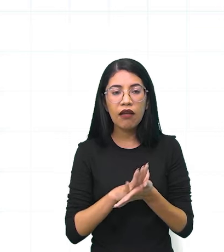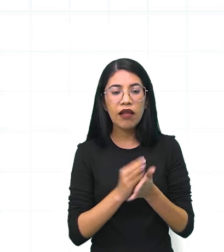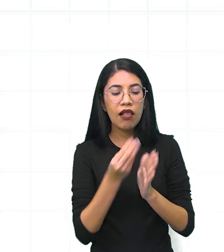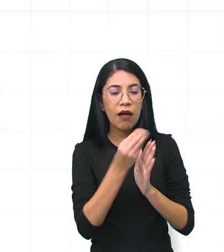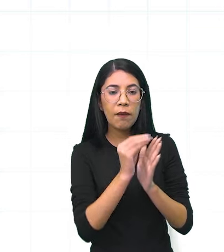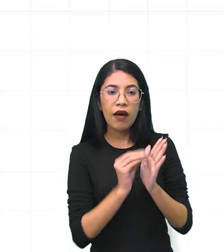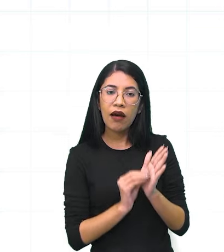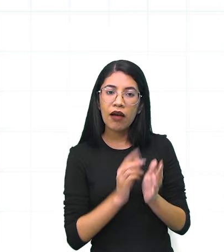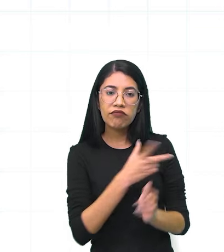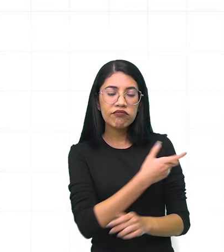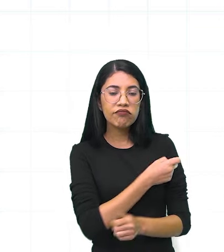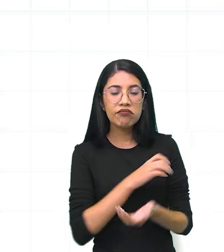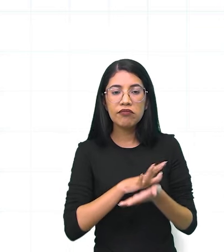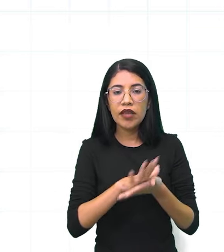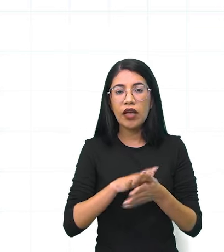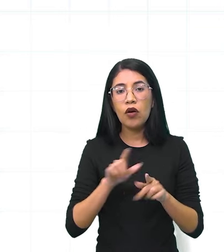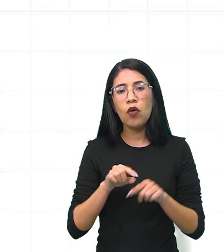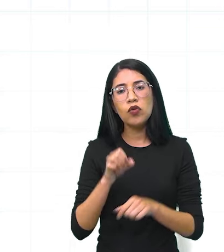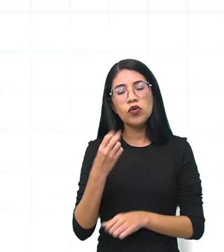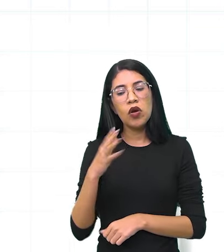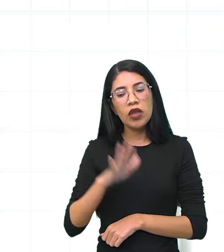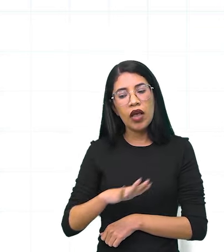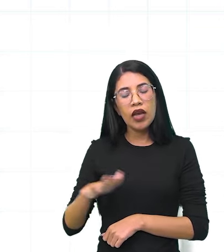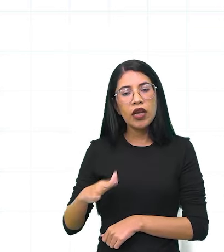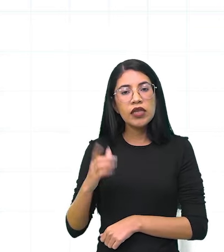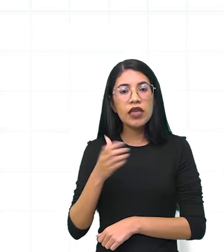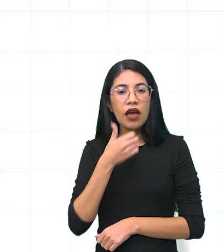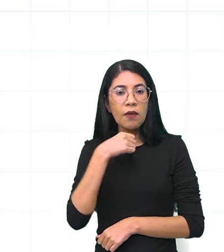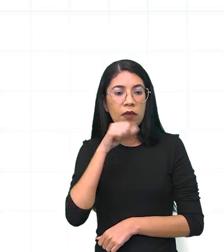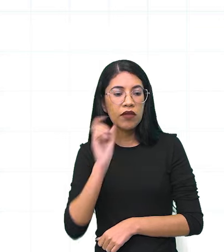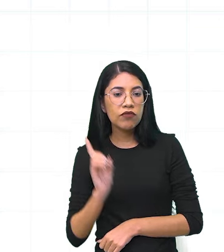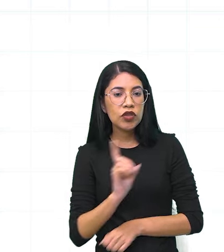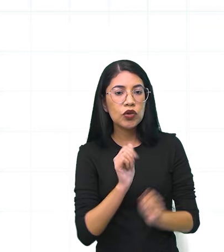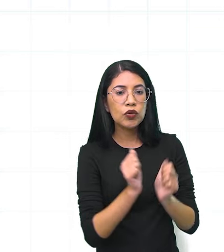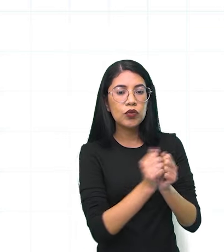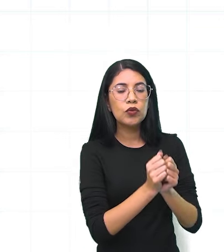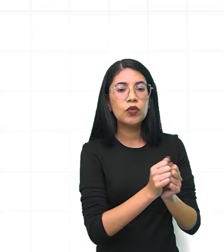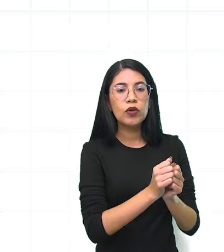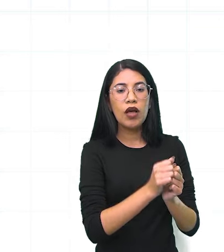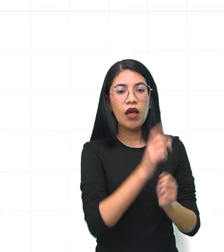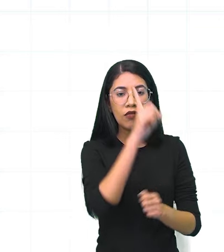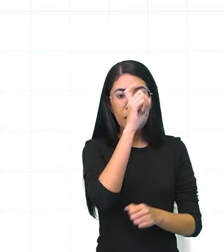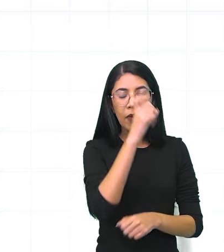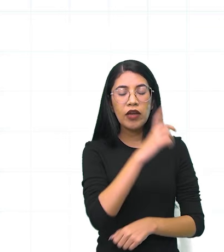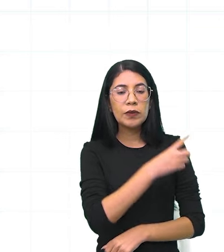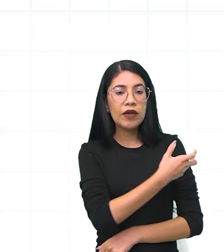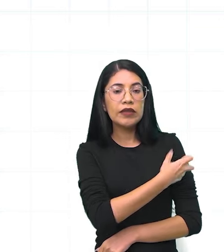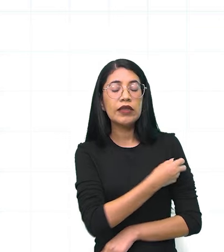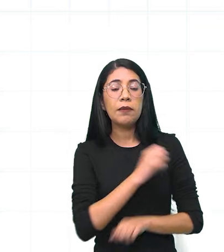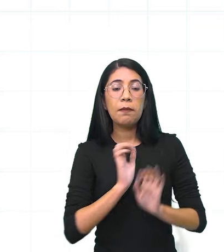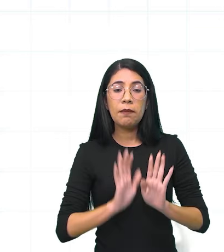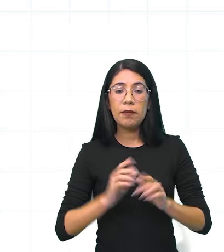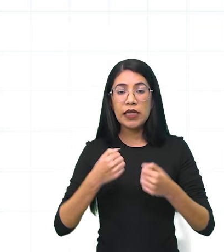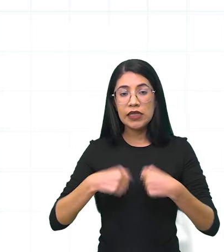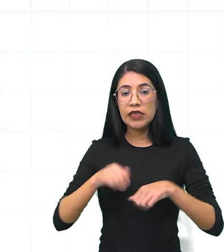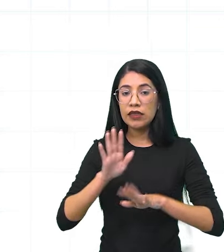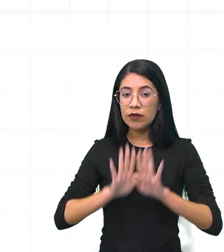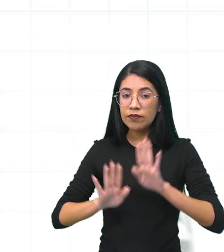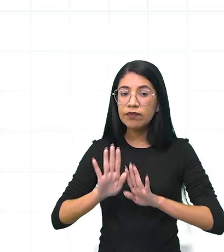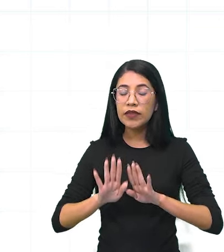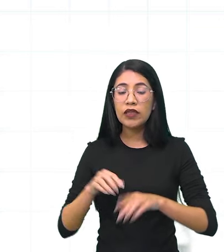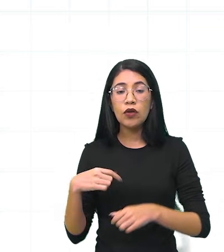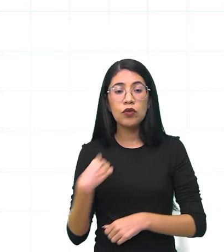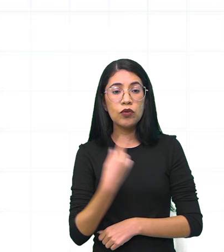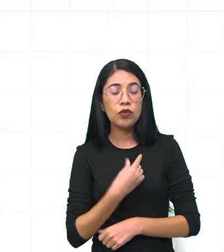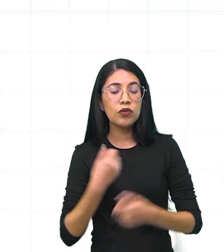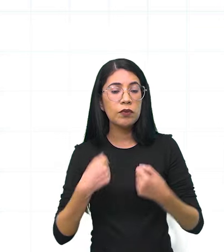uma vacina. Ou então, a vacina só de quando eu era criança, que a minha mãe me levou e depois de lá nunca mais. Tem que tomar cuidado, né? Então, vejam só, todo mundo precisa